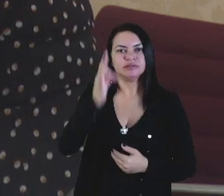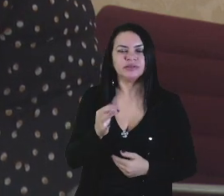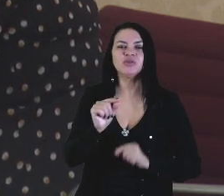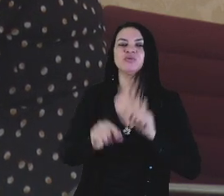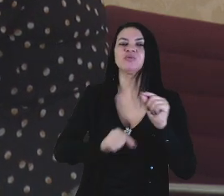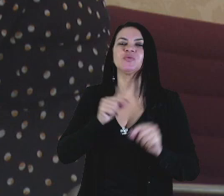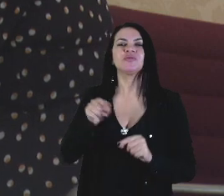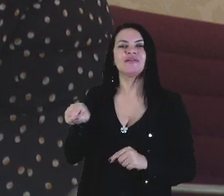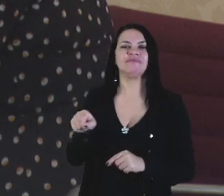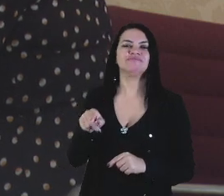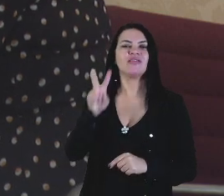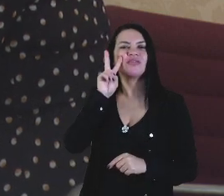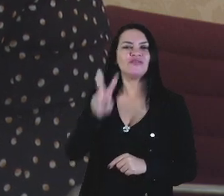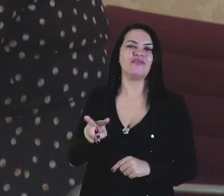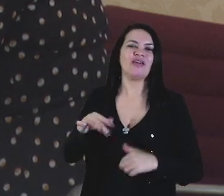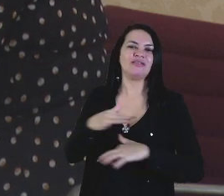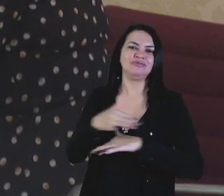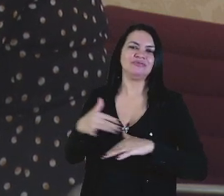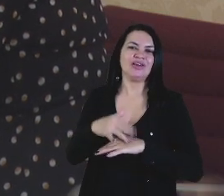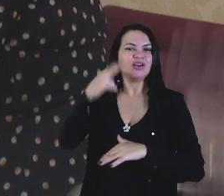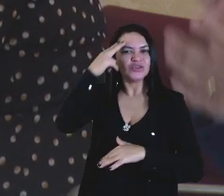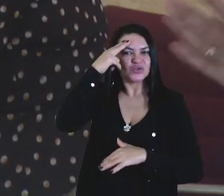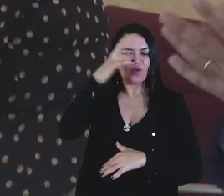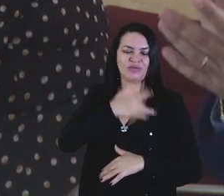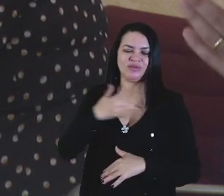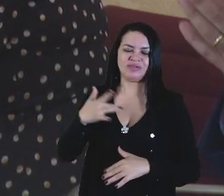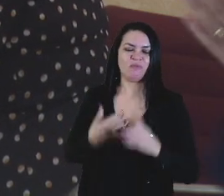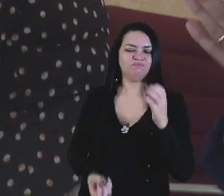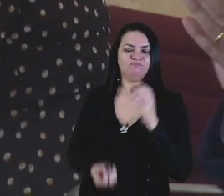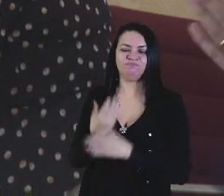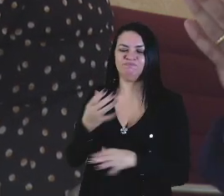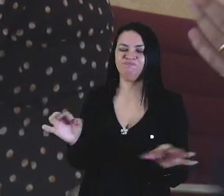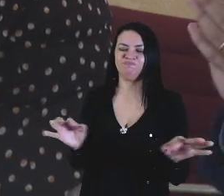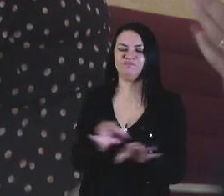está contente de ver esse grande sonho da saúde realizado.